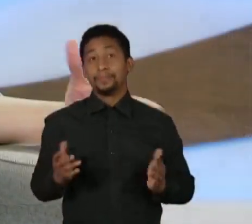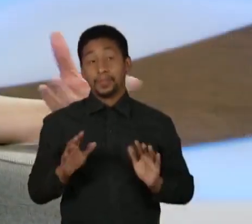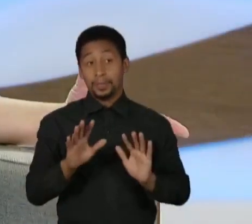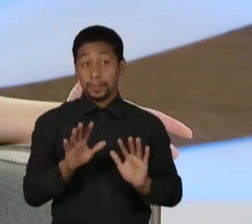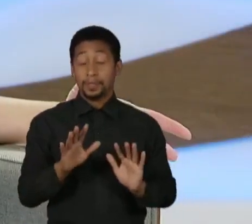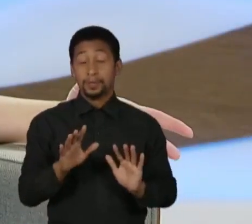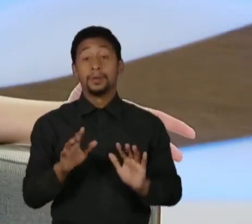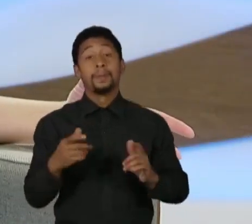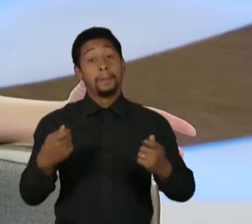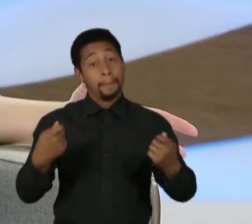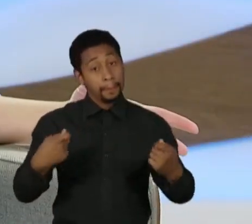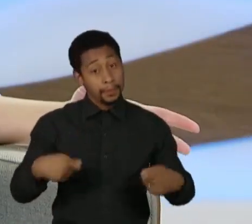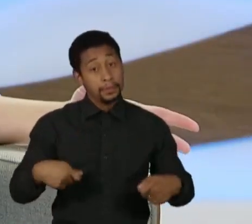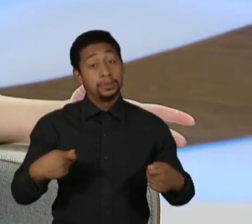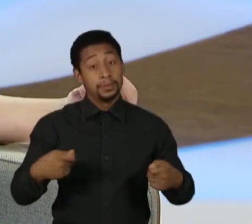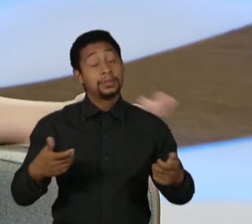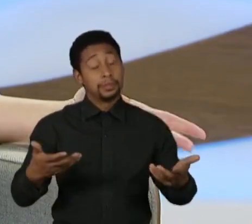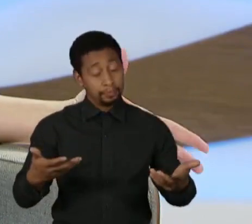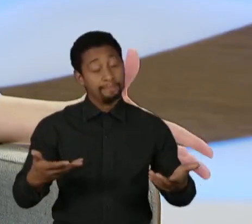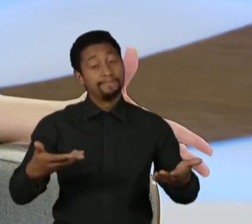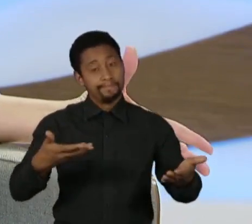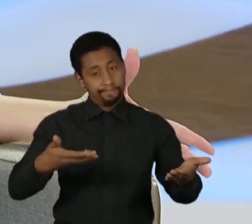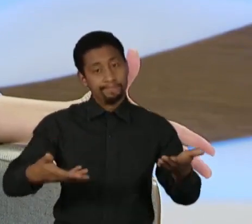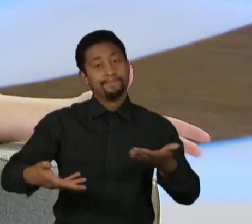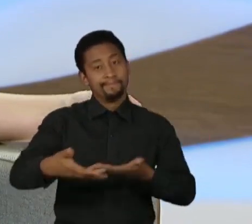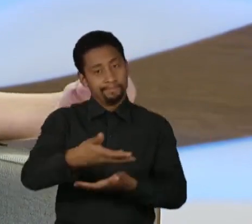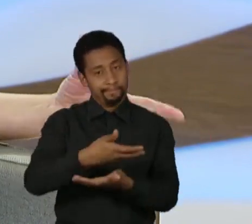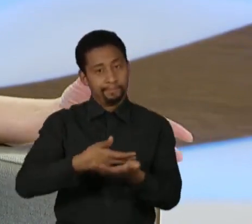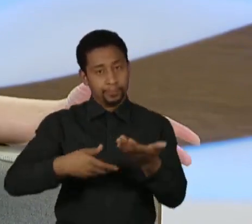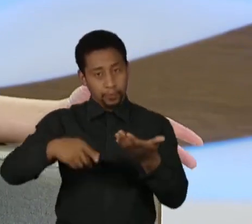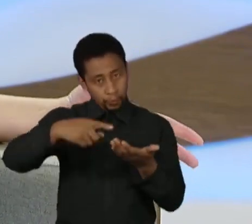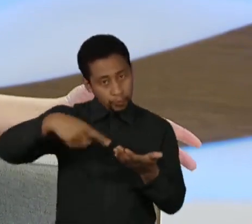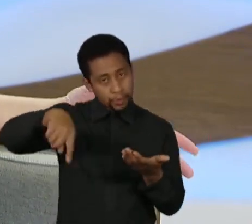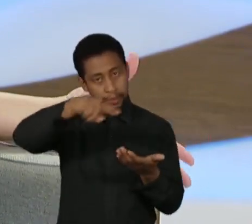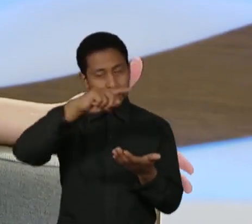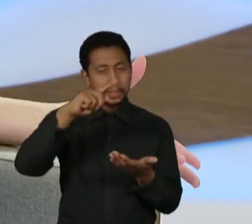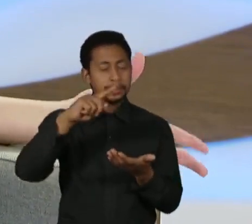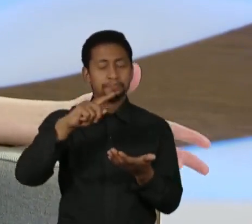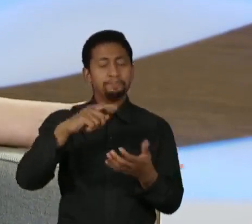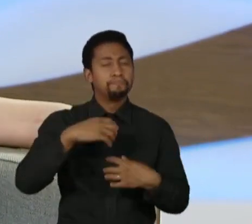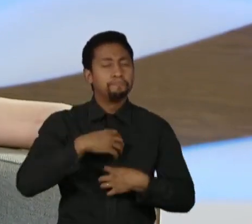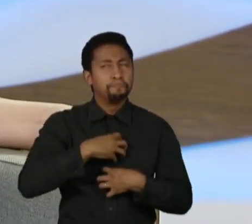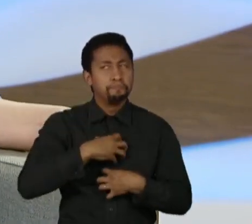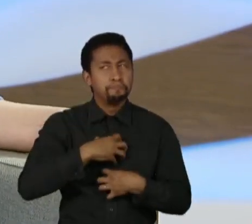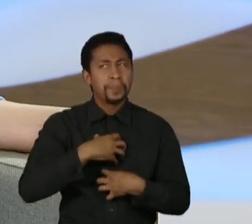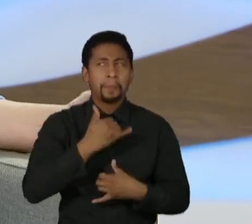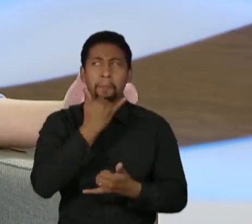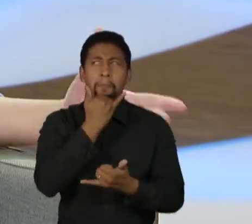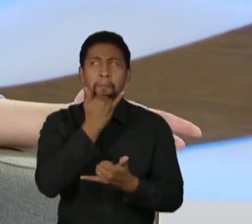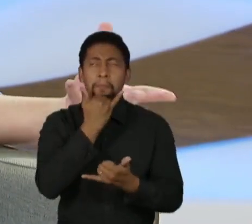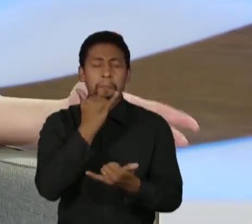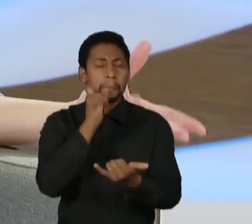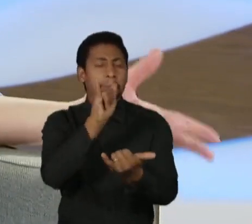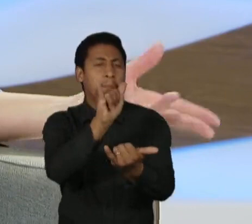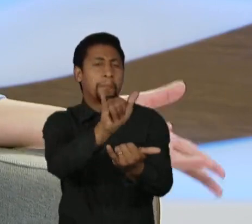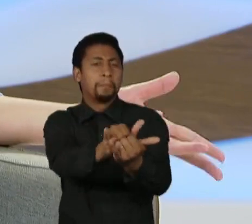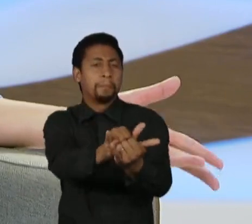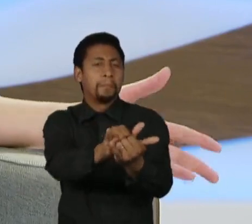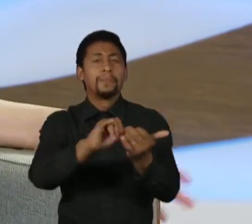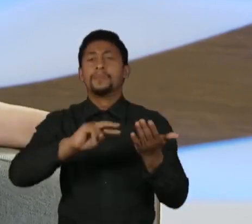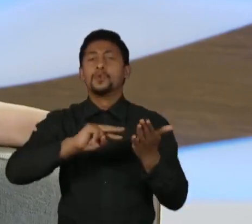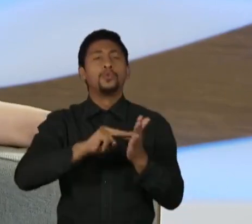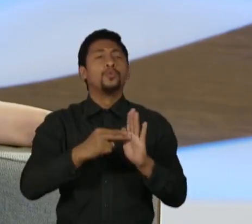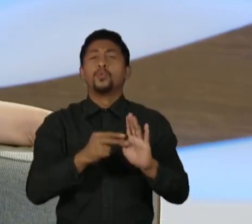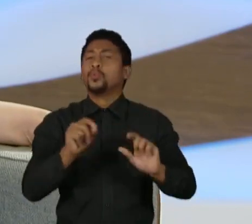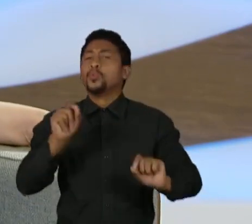compartilhar é o que é perdoar, né? Nessa perspectiva que eu acho que eu tento